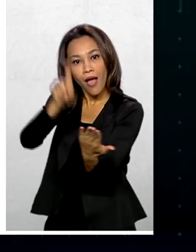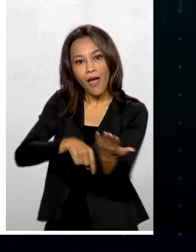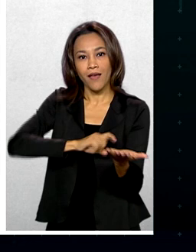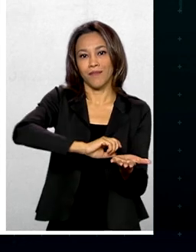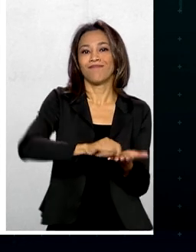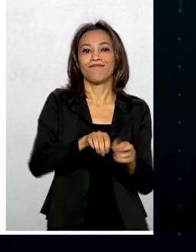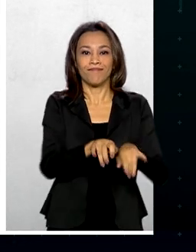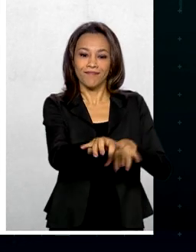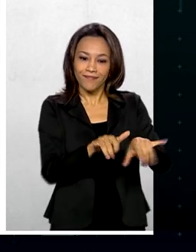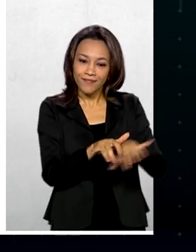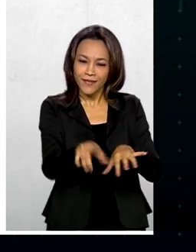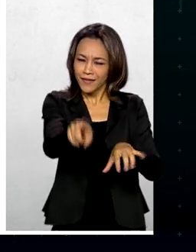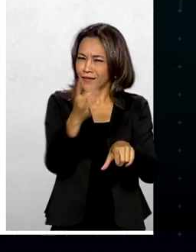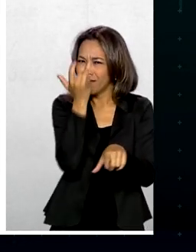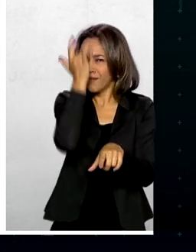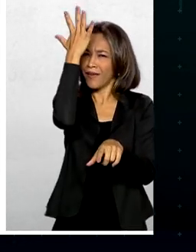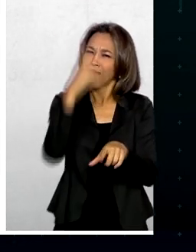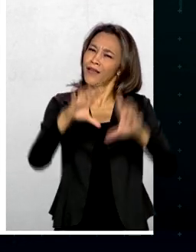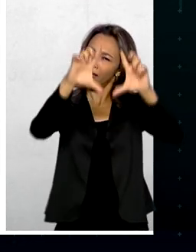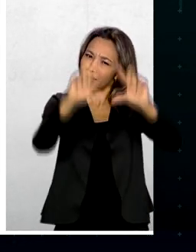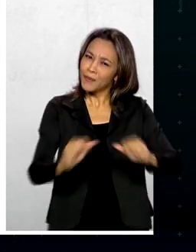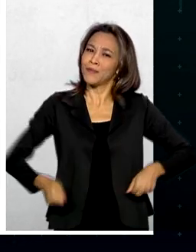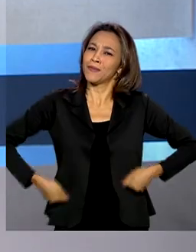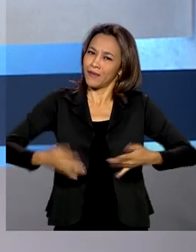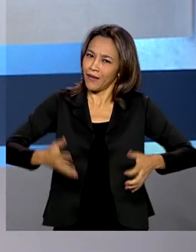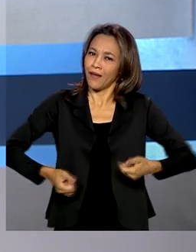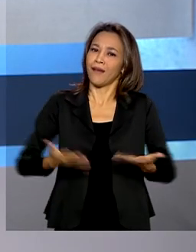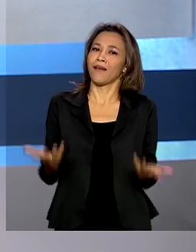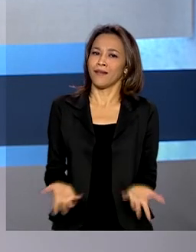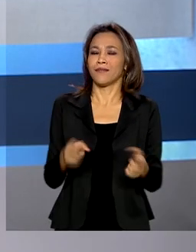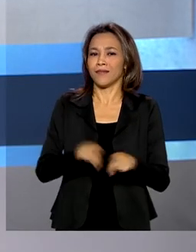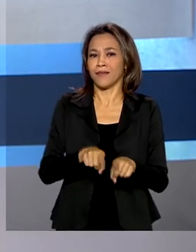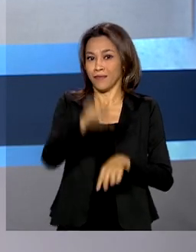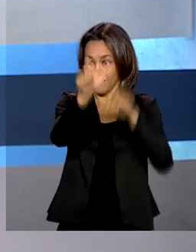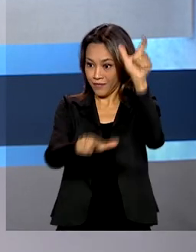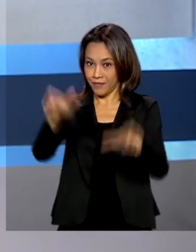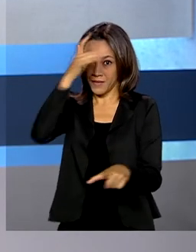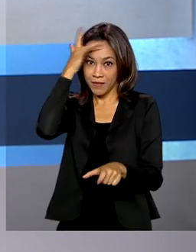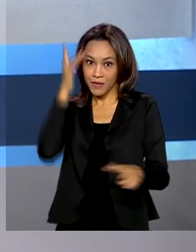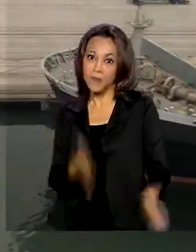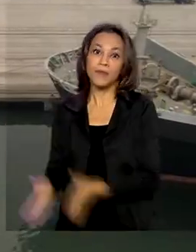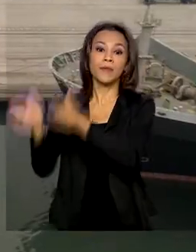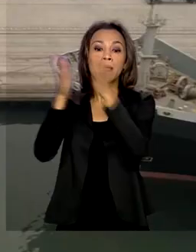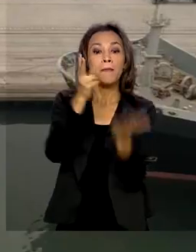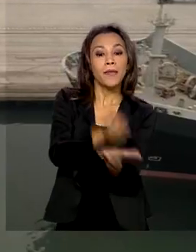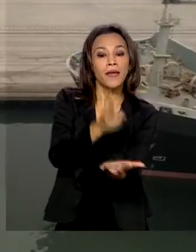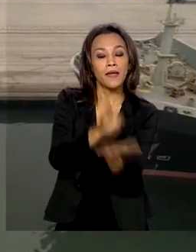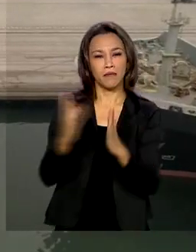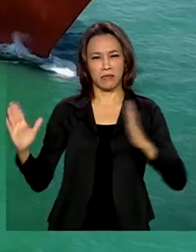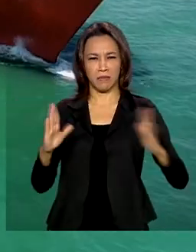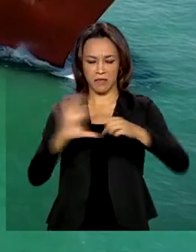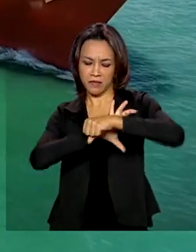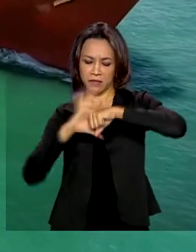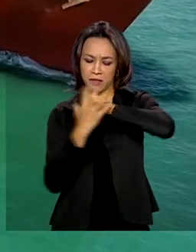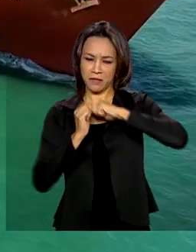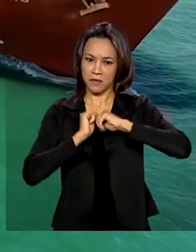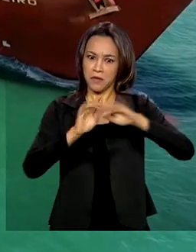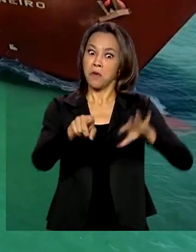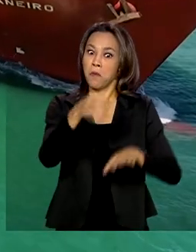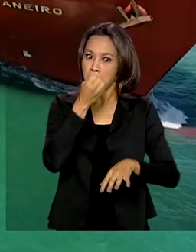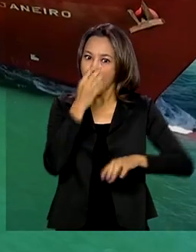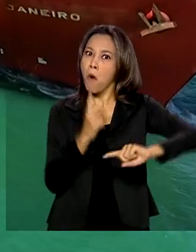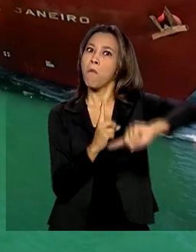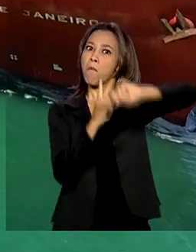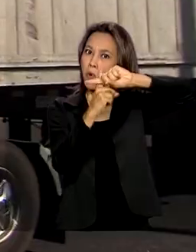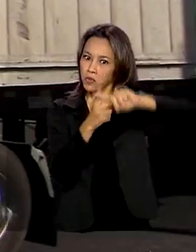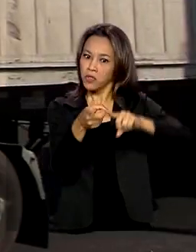mais facilidade e redução de custo para o cidadão. Mesmo em ano de pandemia, Brasil registra saldo positivo